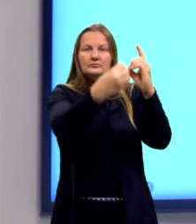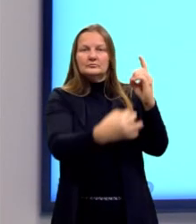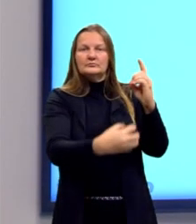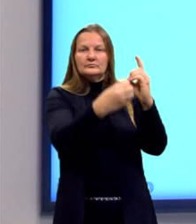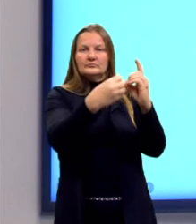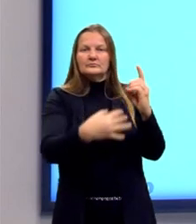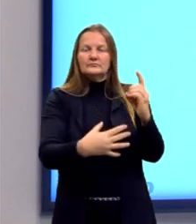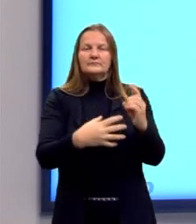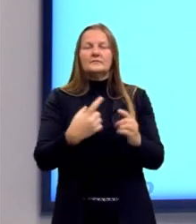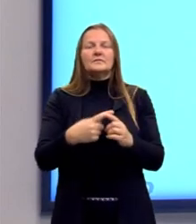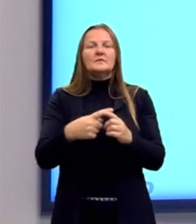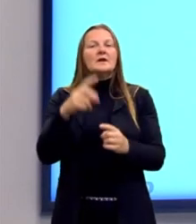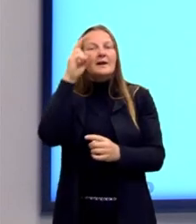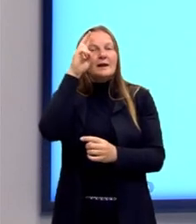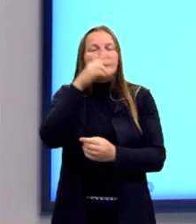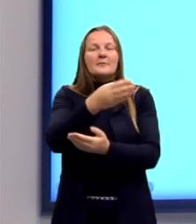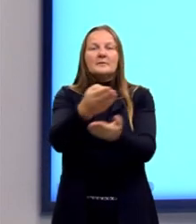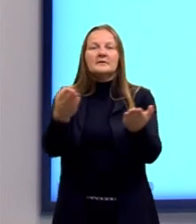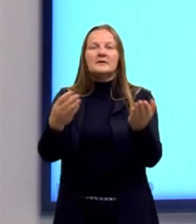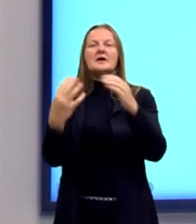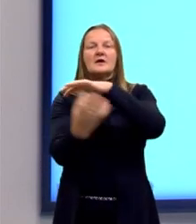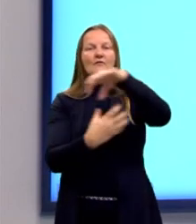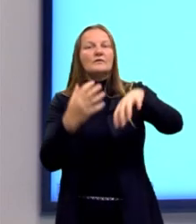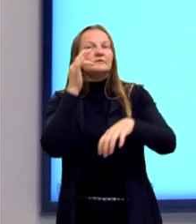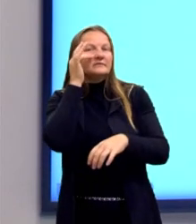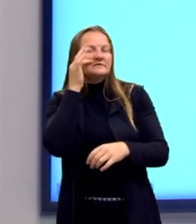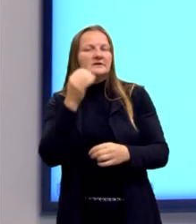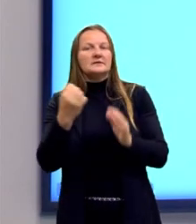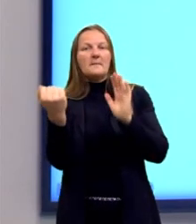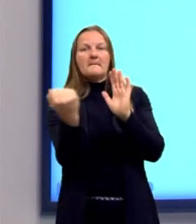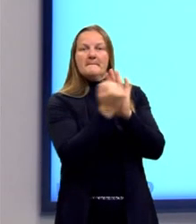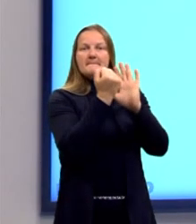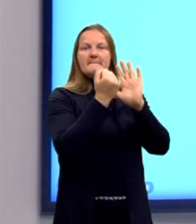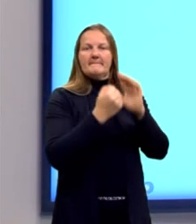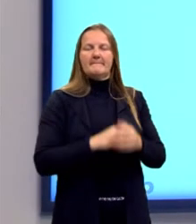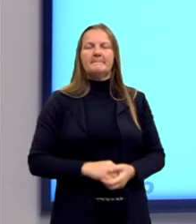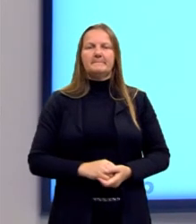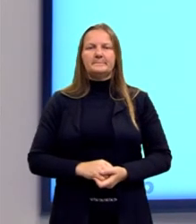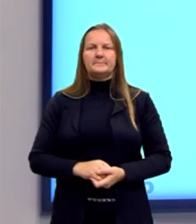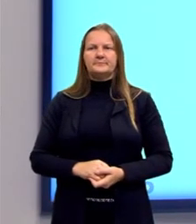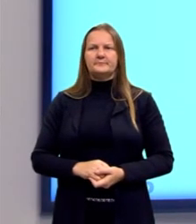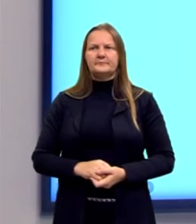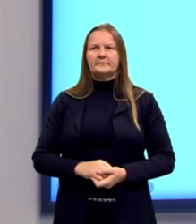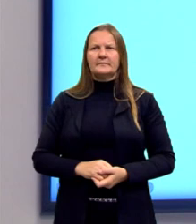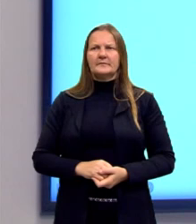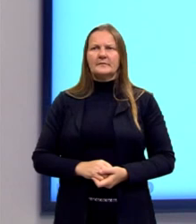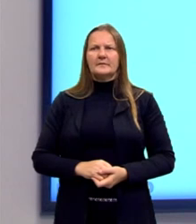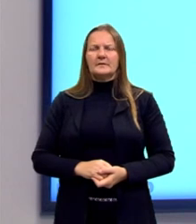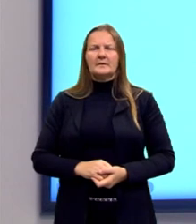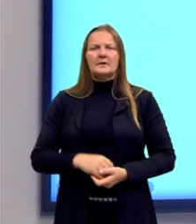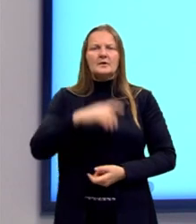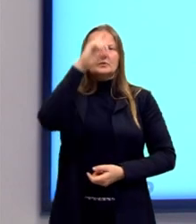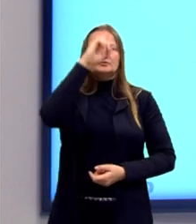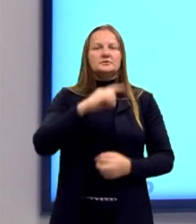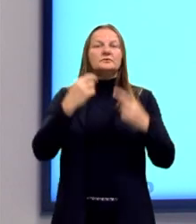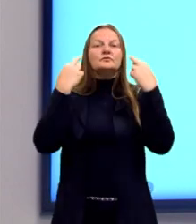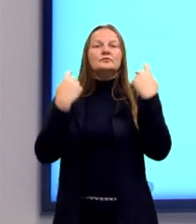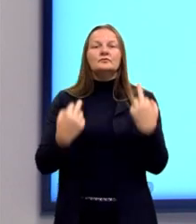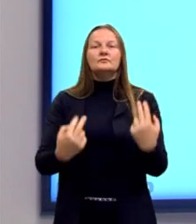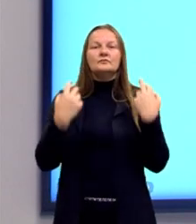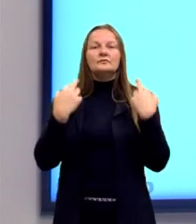humanos, lembre-se sempre da Revolução Francesa, certo? Então, olha só, declaração solene dos direitos naturais,